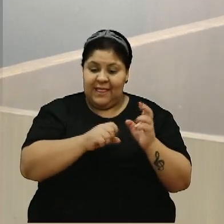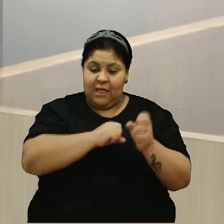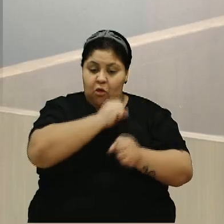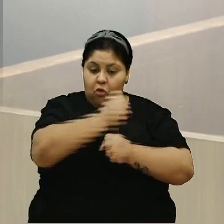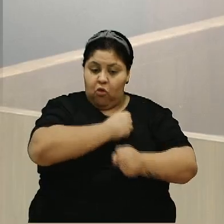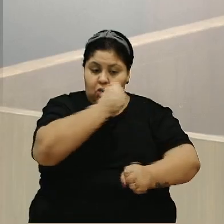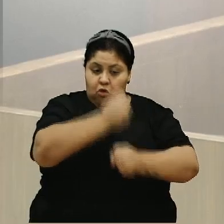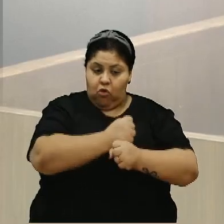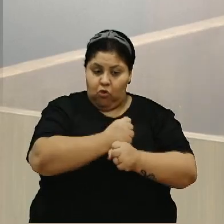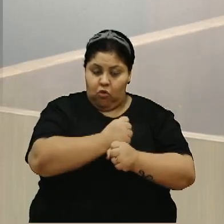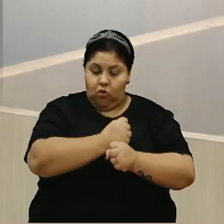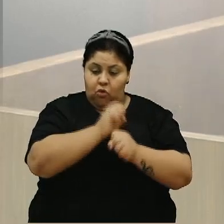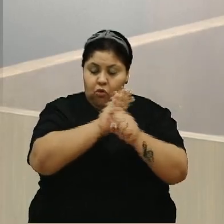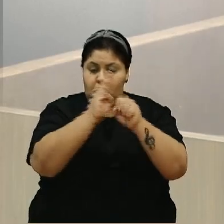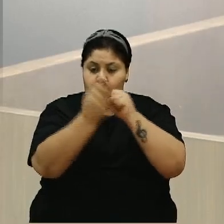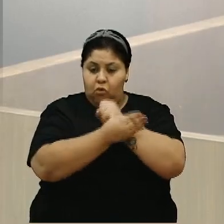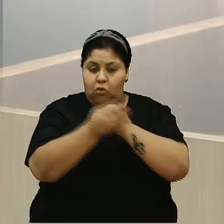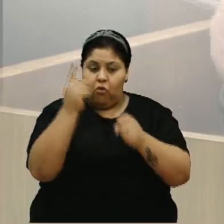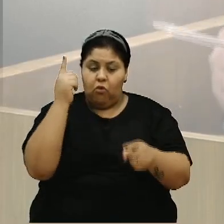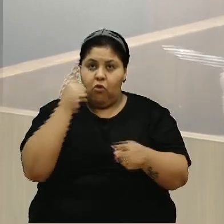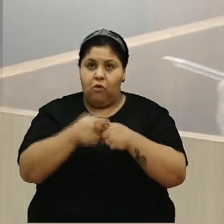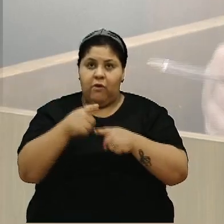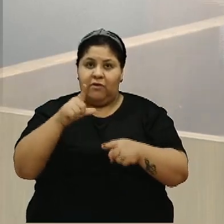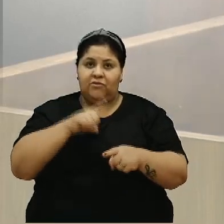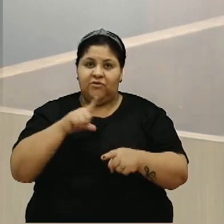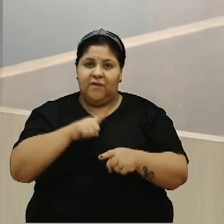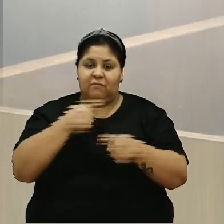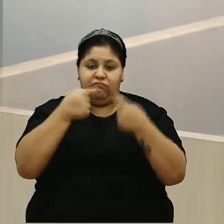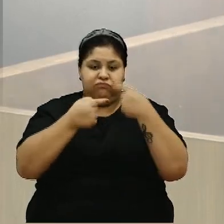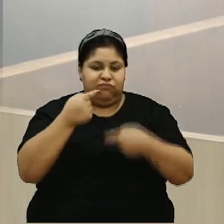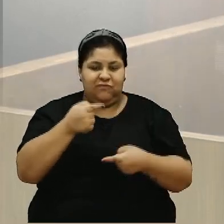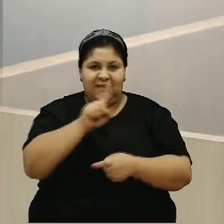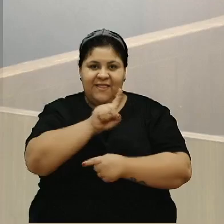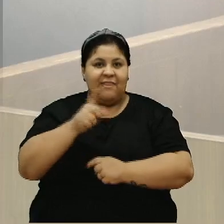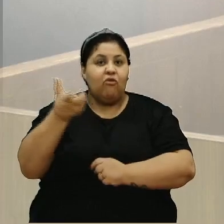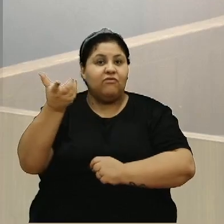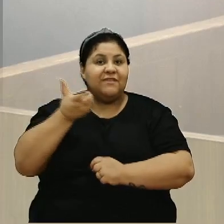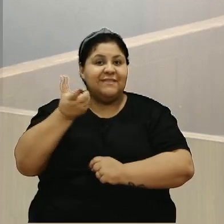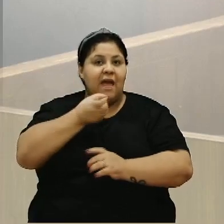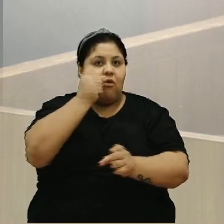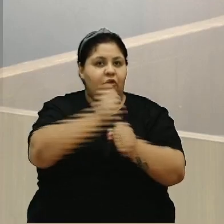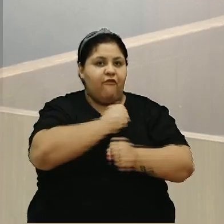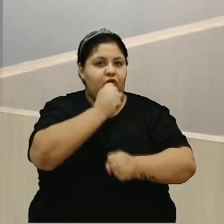do Centenário porque não tiveram competência, porque não quiseram reformar.